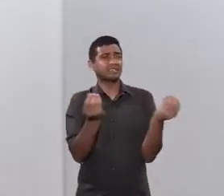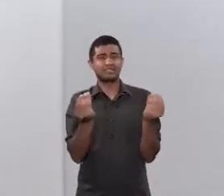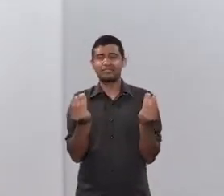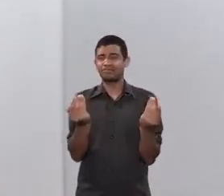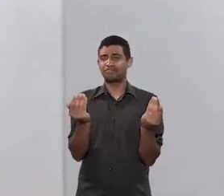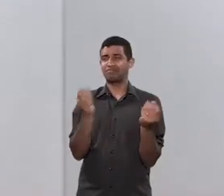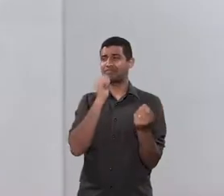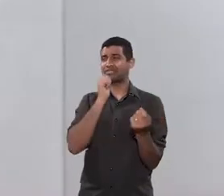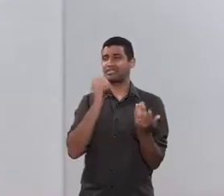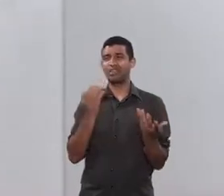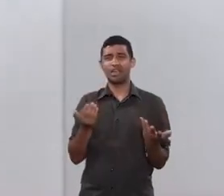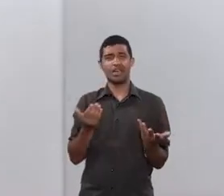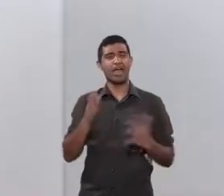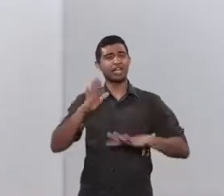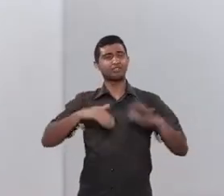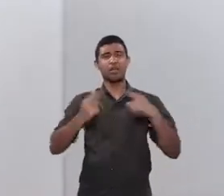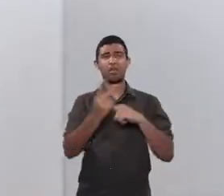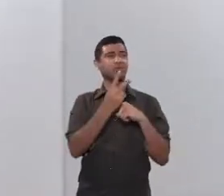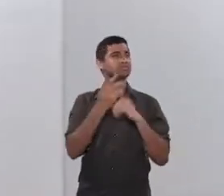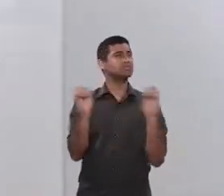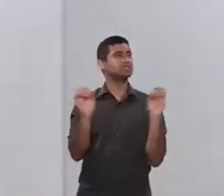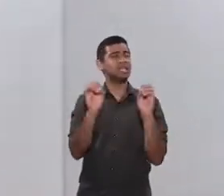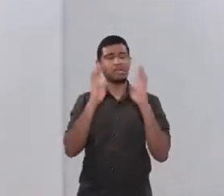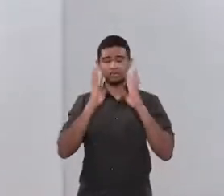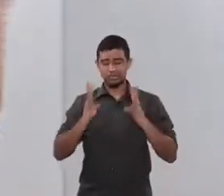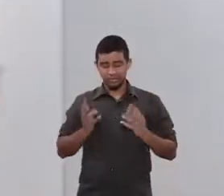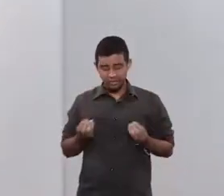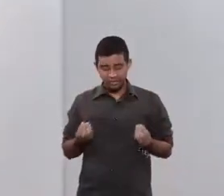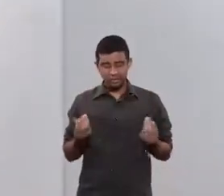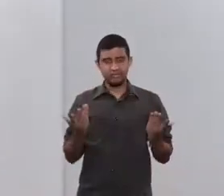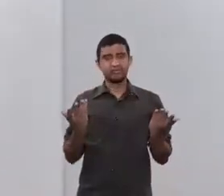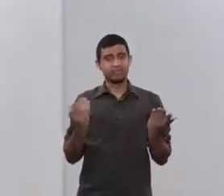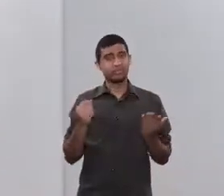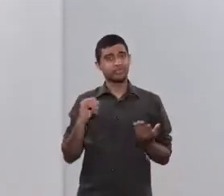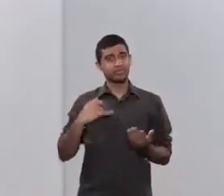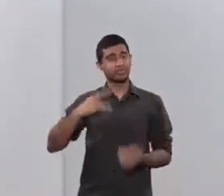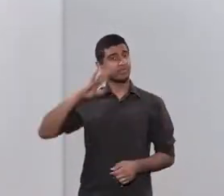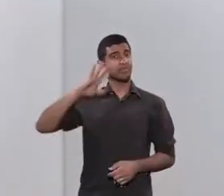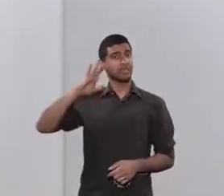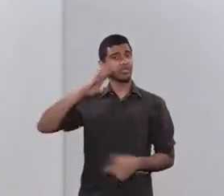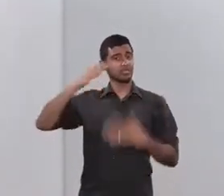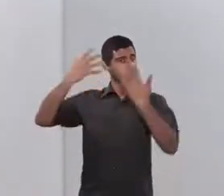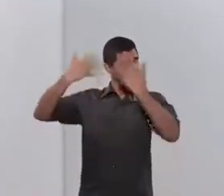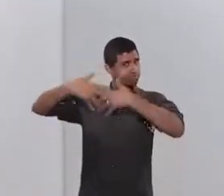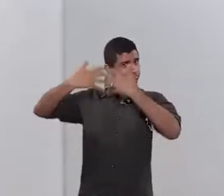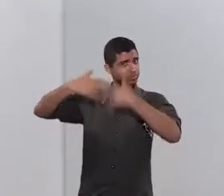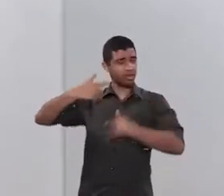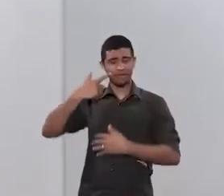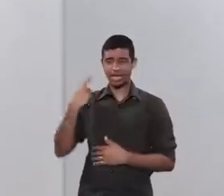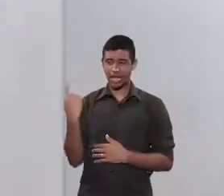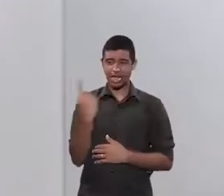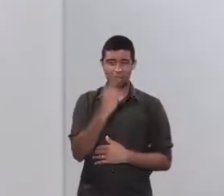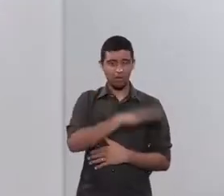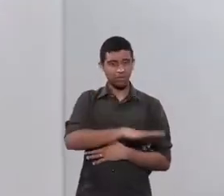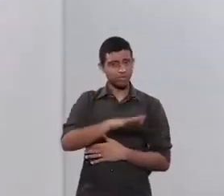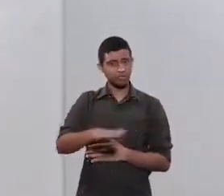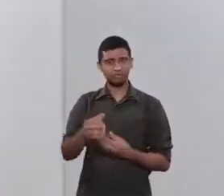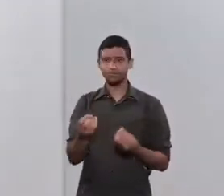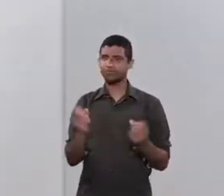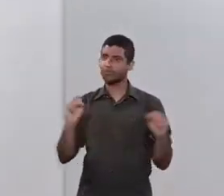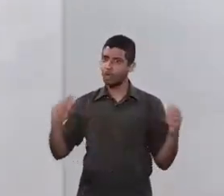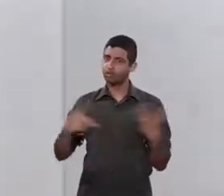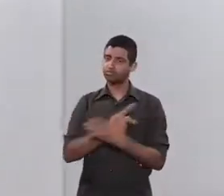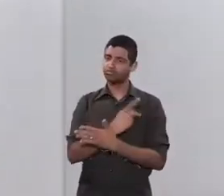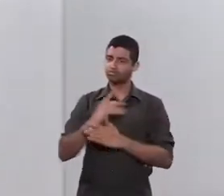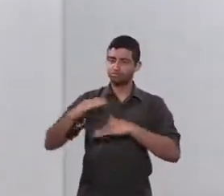relações humanas, sensações de desamparo. E aí se você parar para pensar nisso, claro que dependendo da estrutura de cada criança, isso